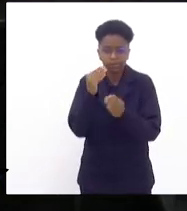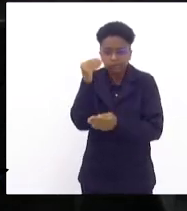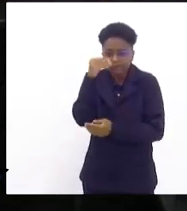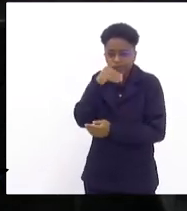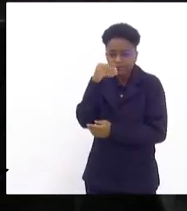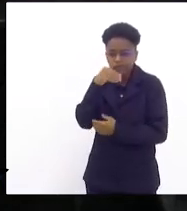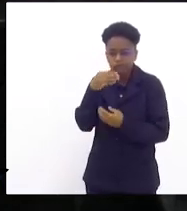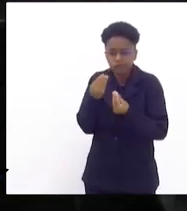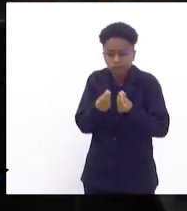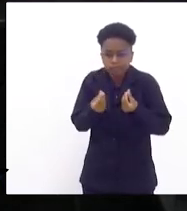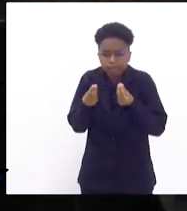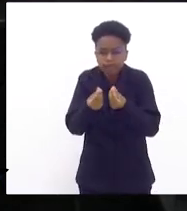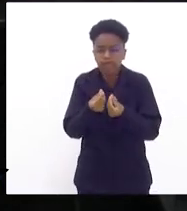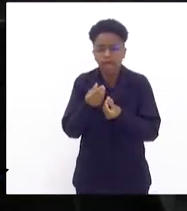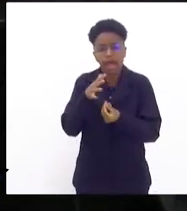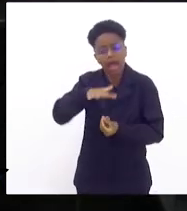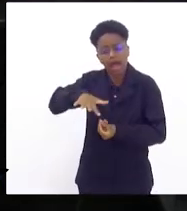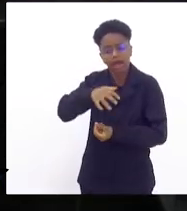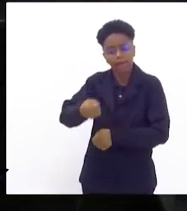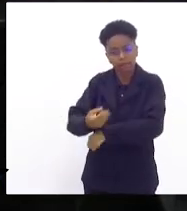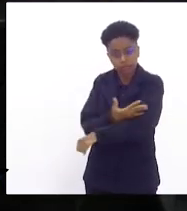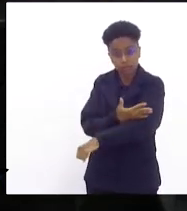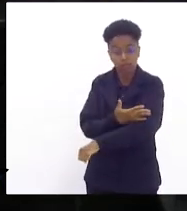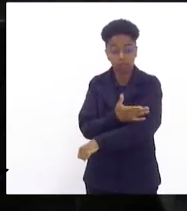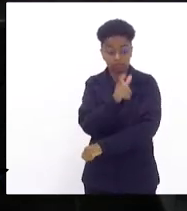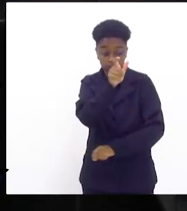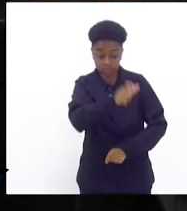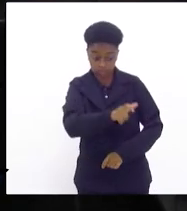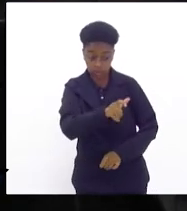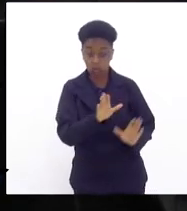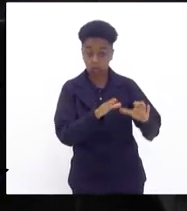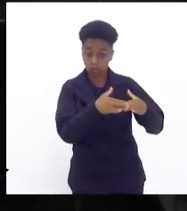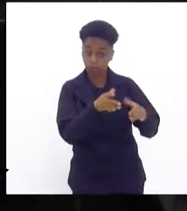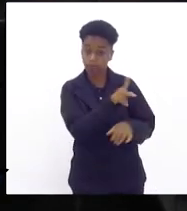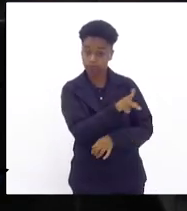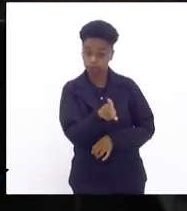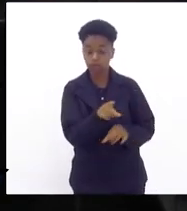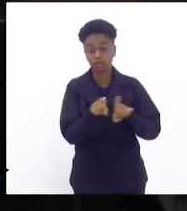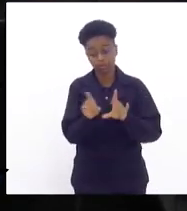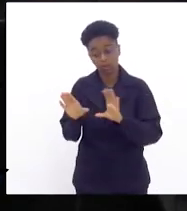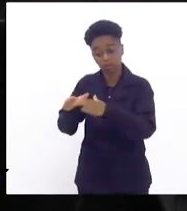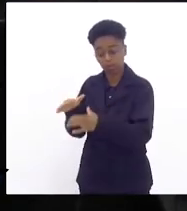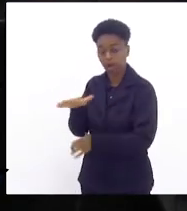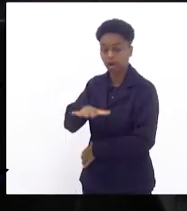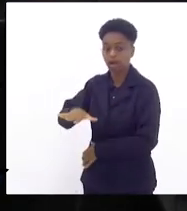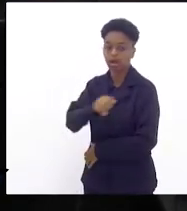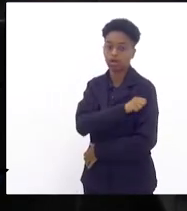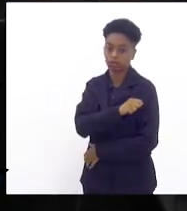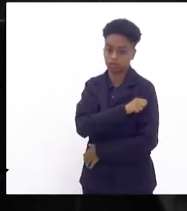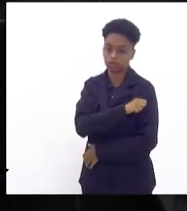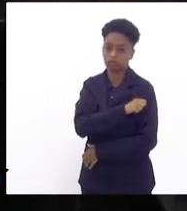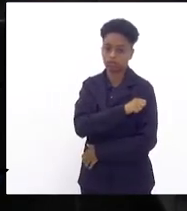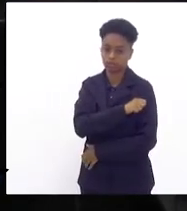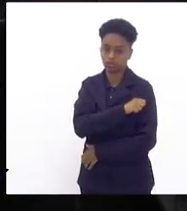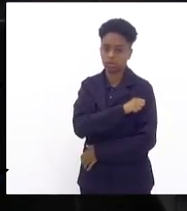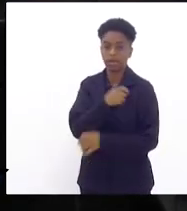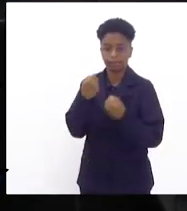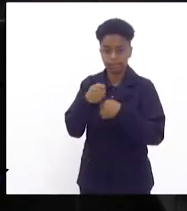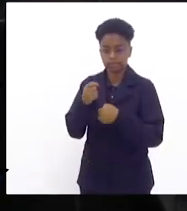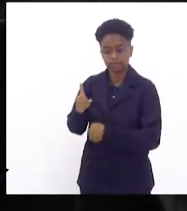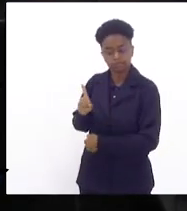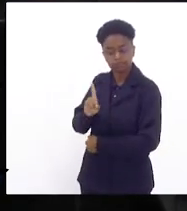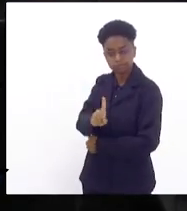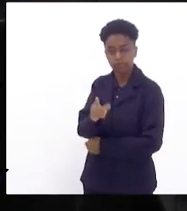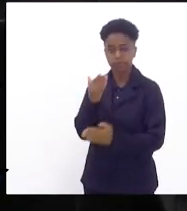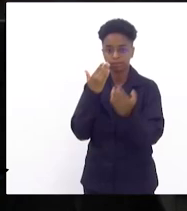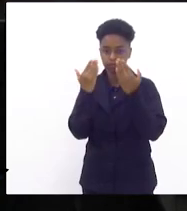emocionais tanto nos professores quanto nos nossos alunos. A presença de psicólogos,